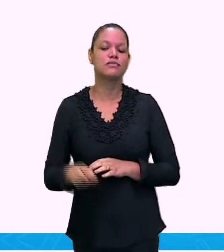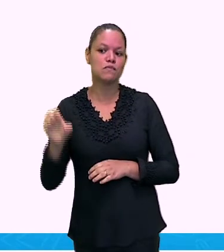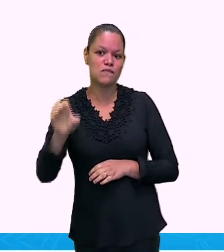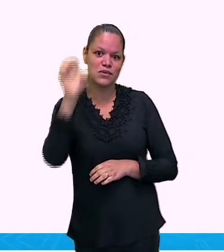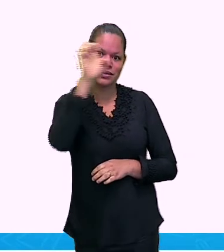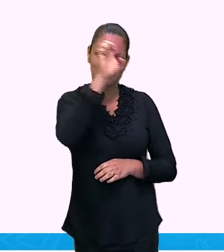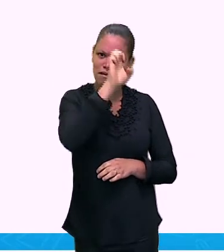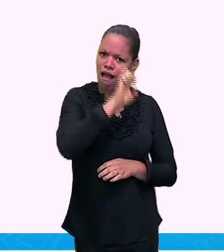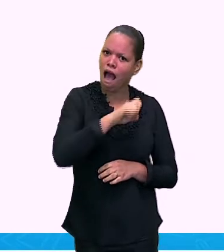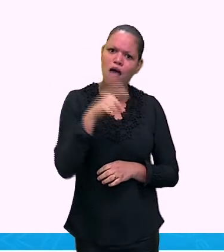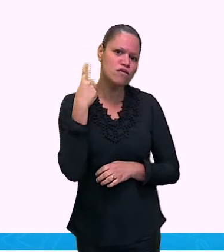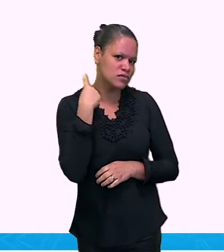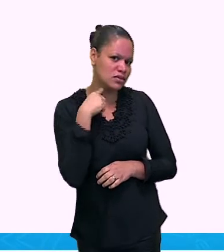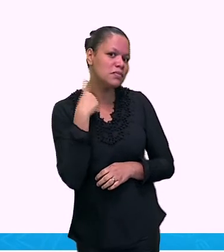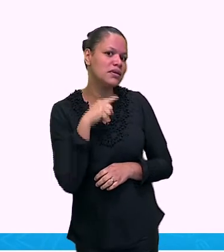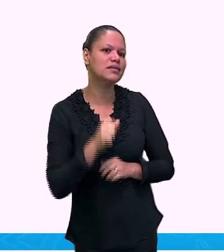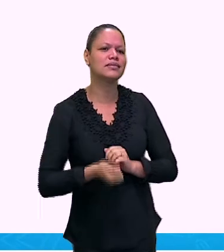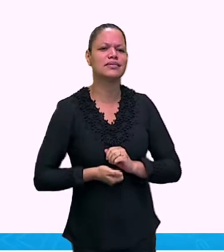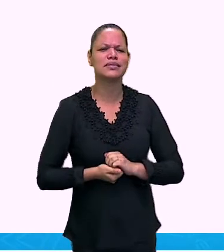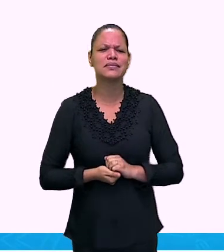estado, é nosso povo também.